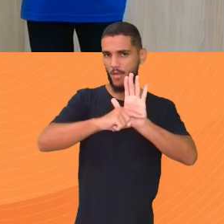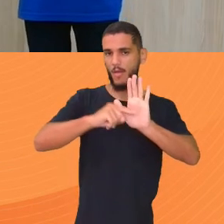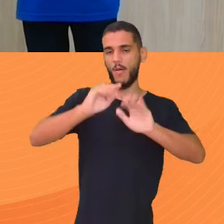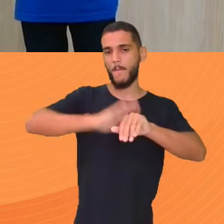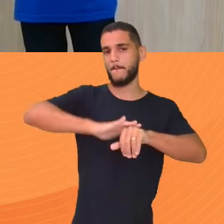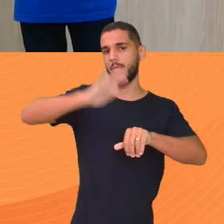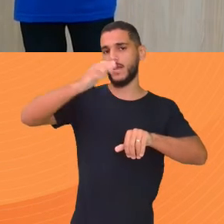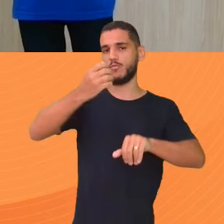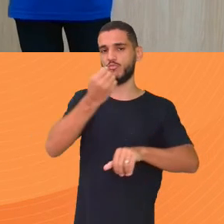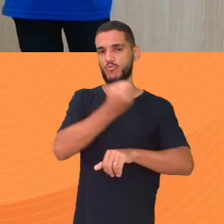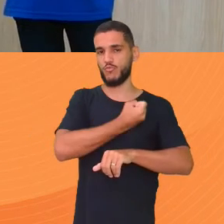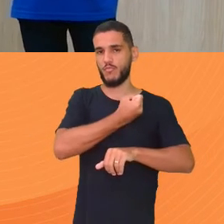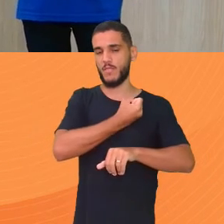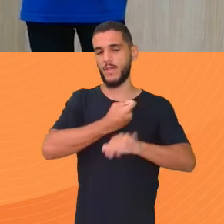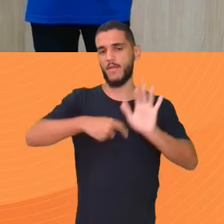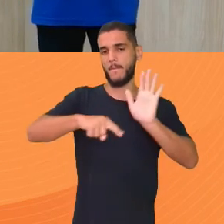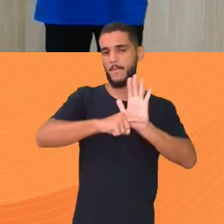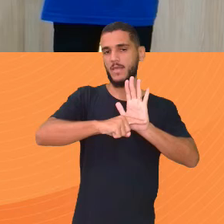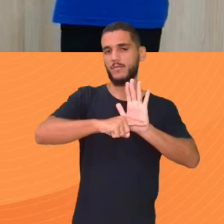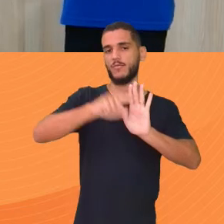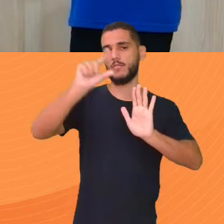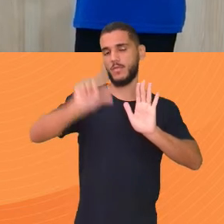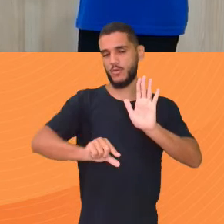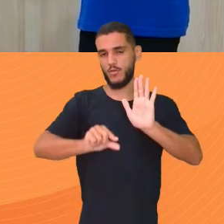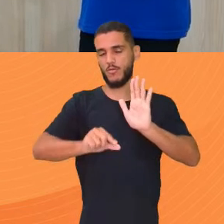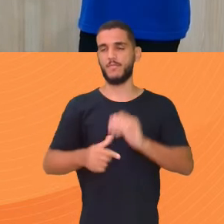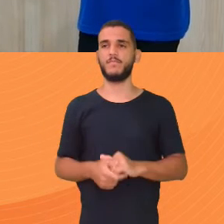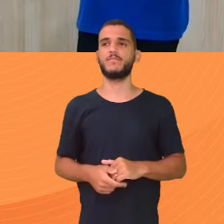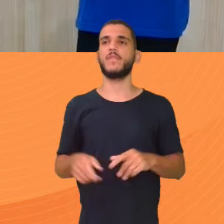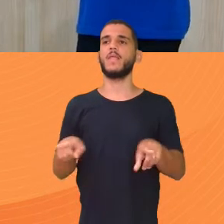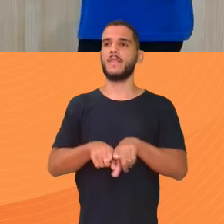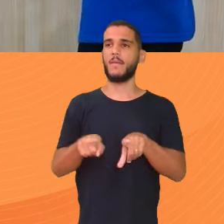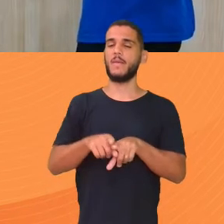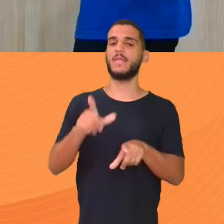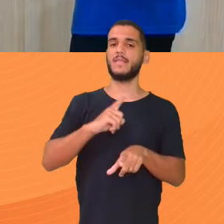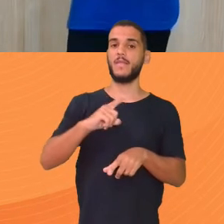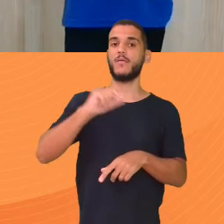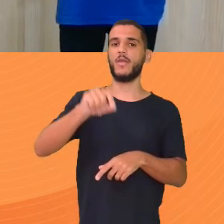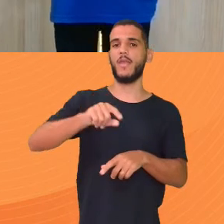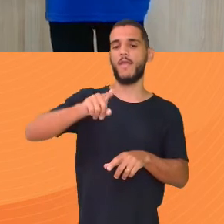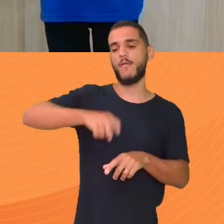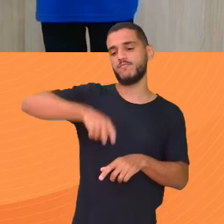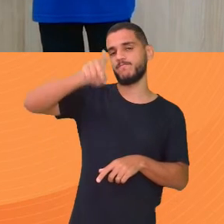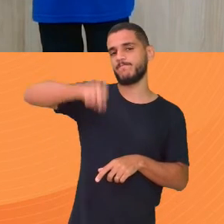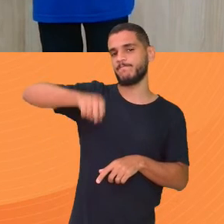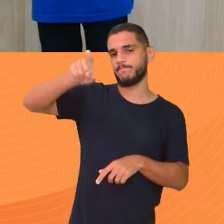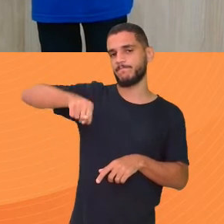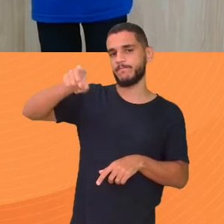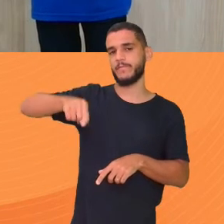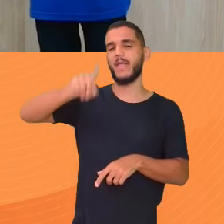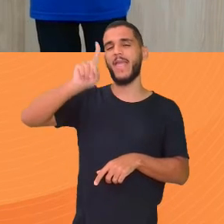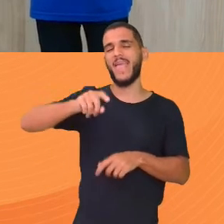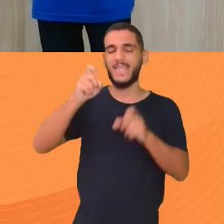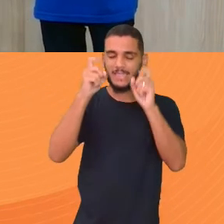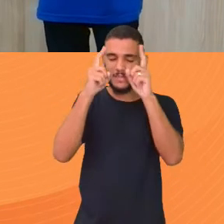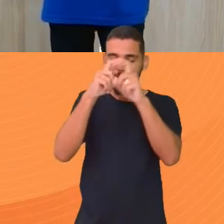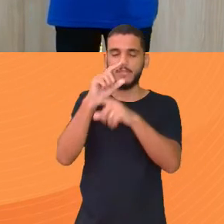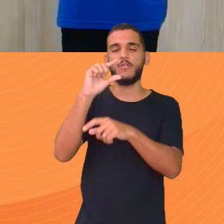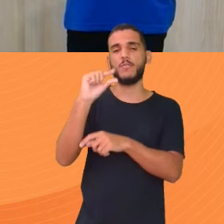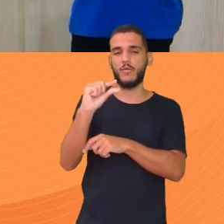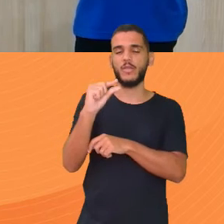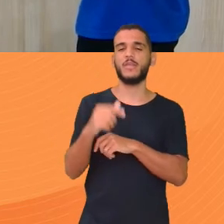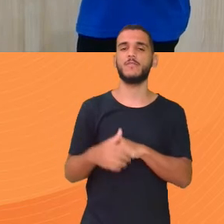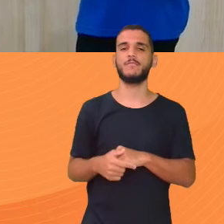Dos elementos de conjunto E também tem a variância E a variância Presta bem atenção Para um pouquinho Porque vai dar um trabalho Trabalhozinho cálculo A variância É a